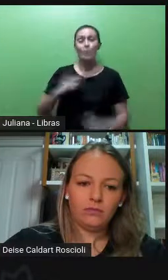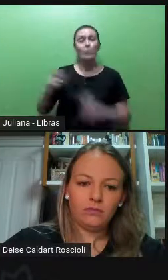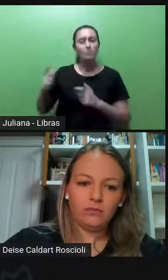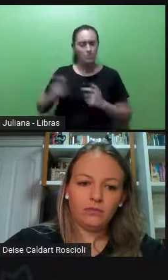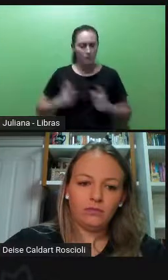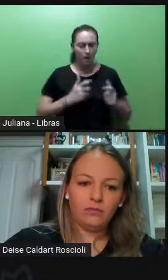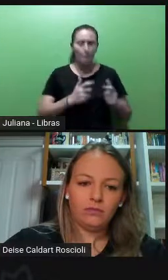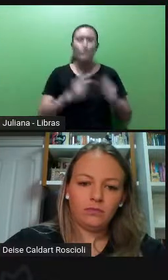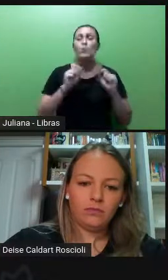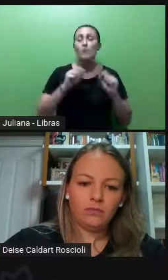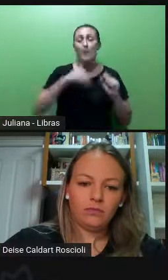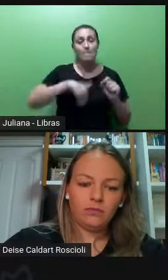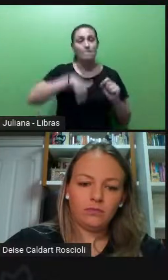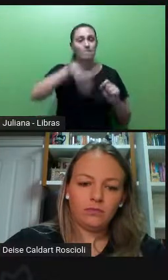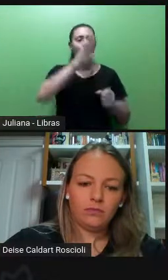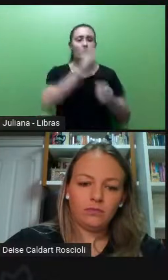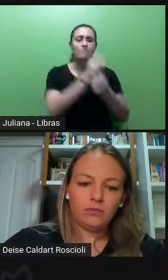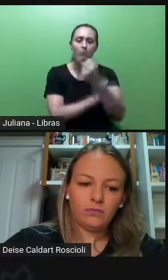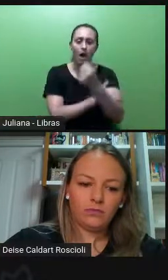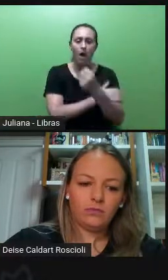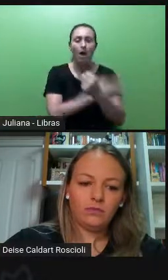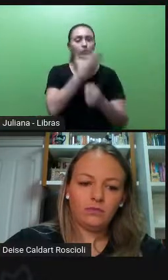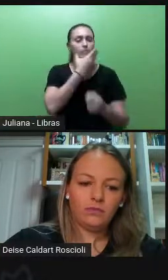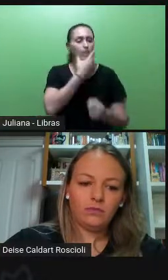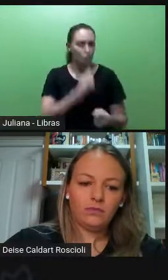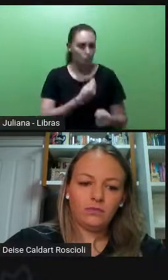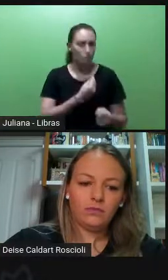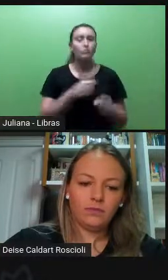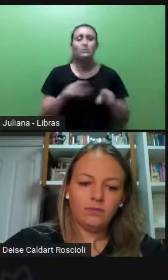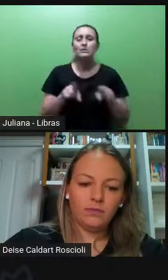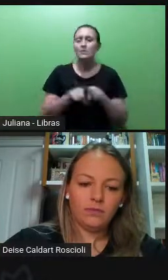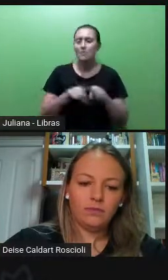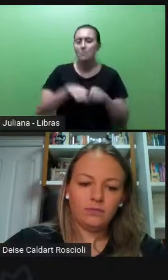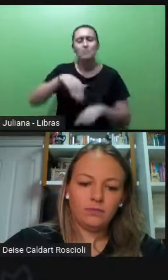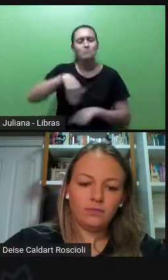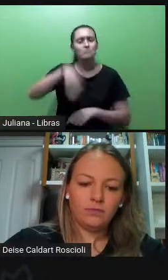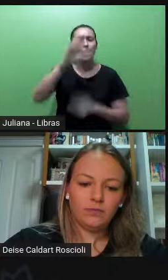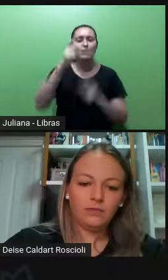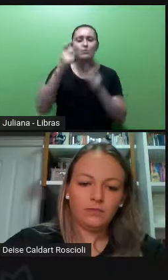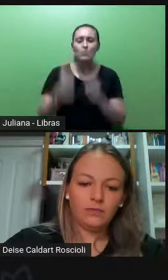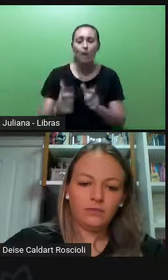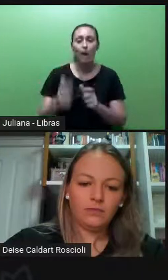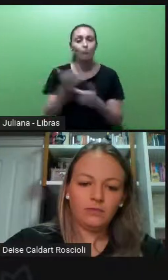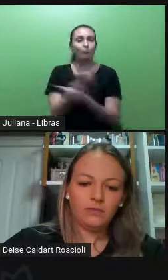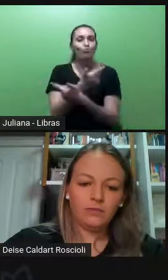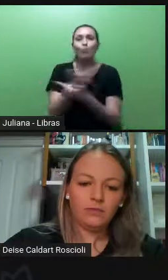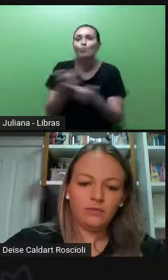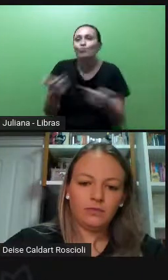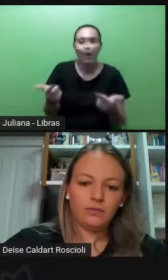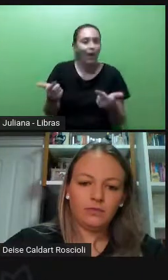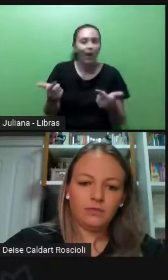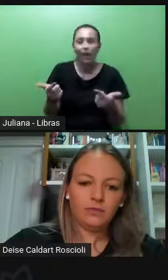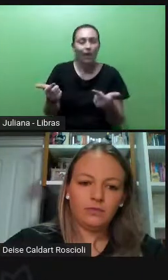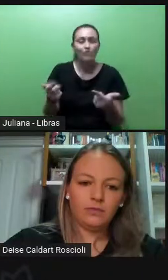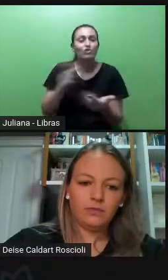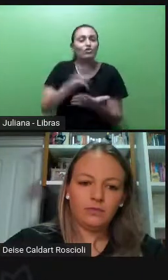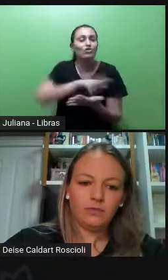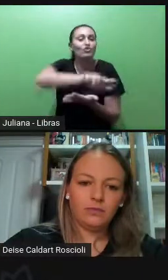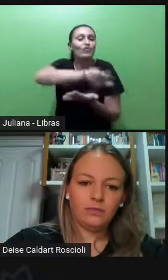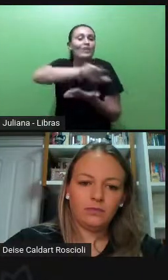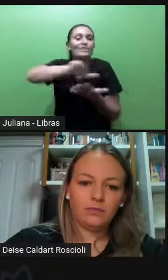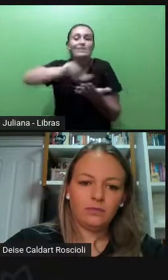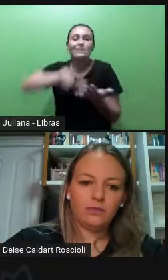são mais masculinizados, nós temos campos de trabalho em que nós não encontramos, né, uma diversidade,